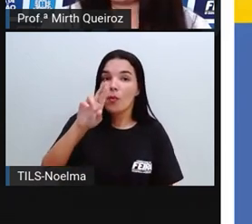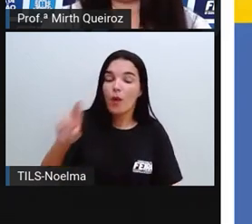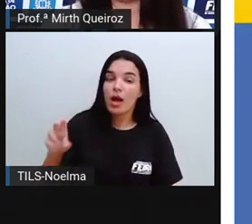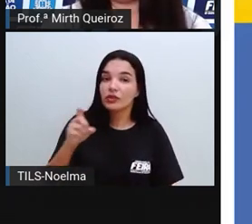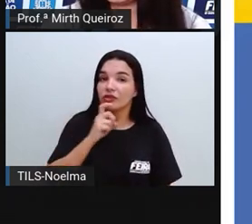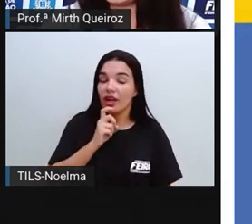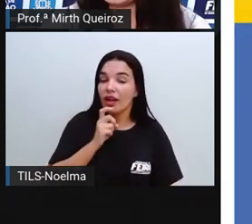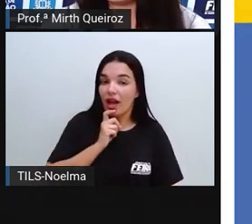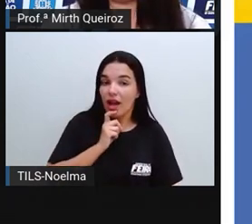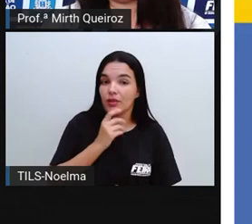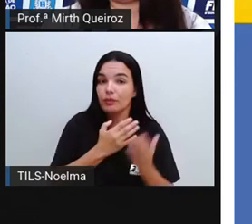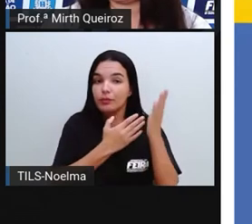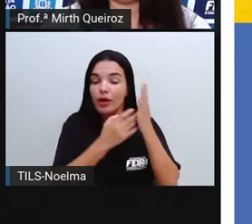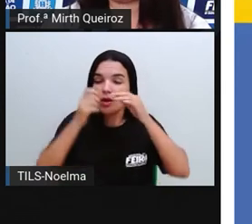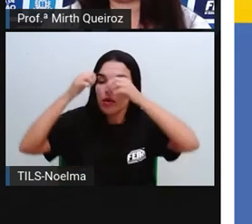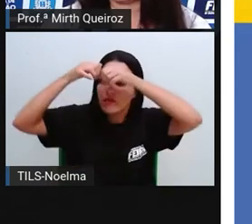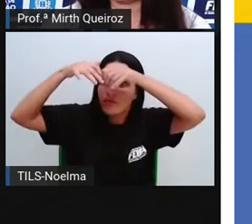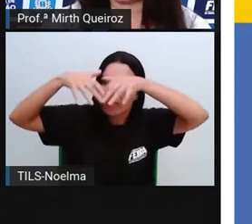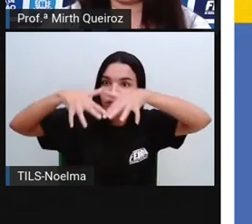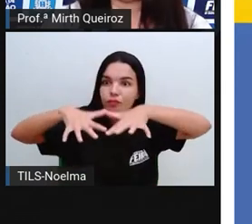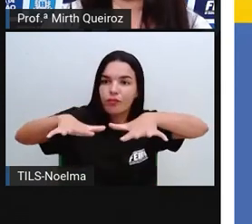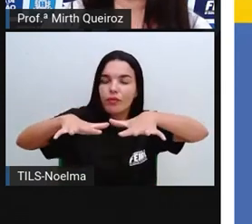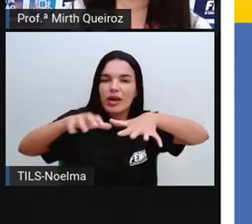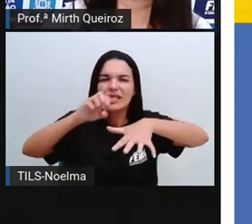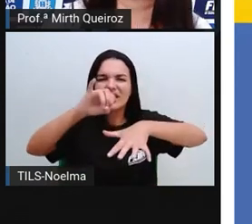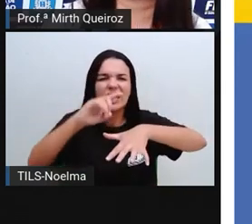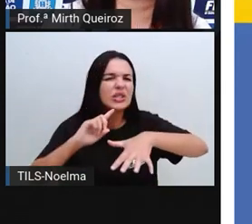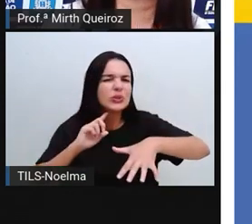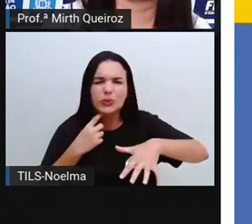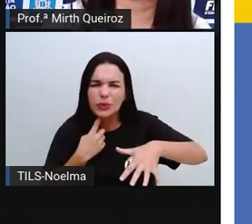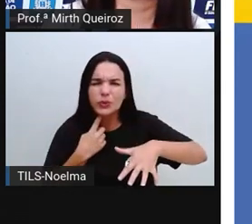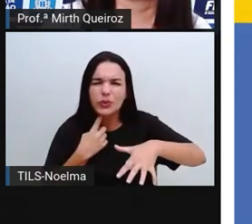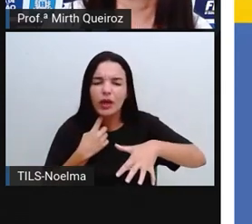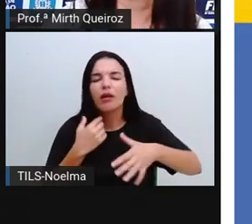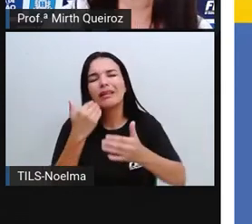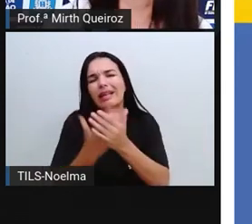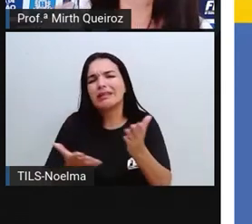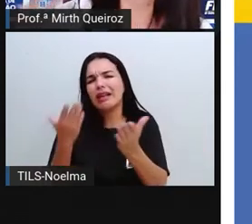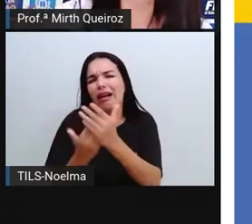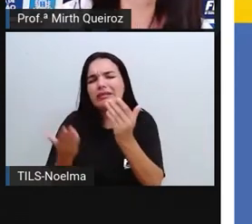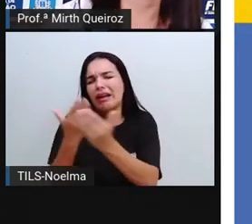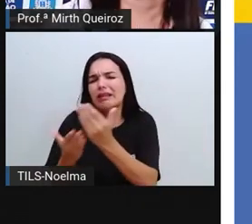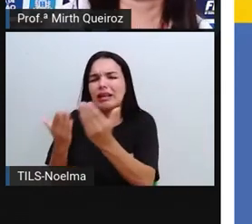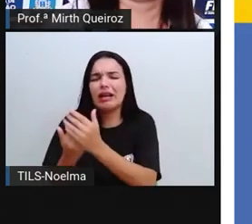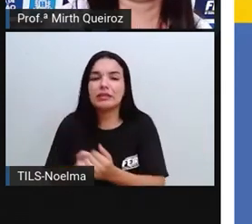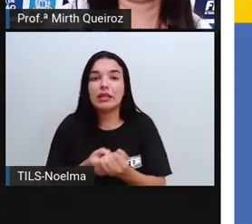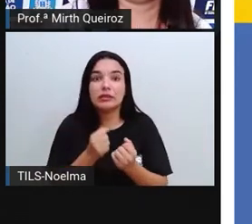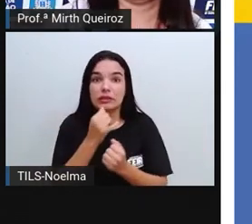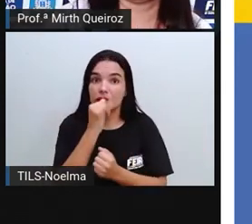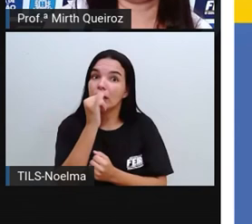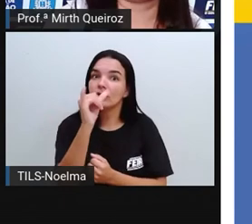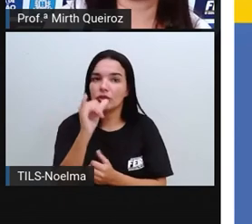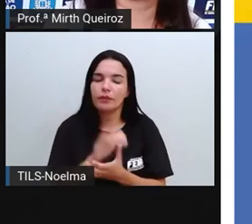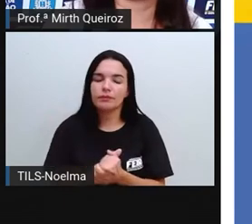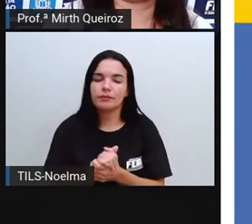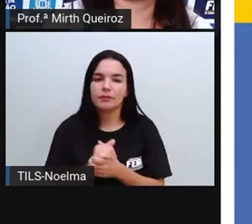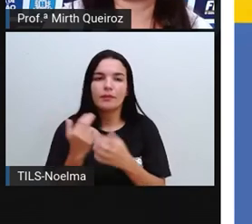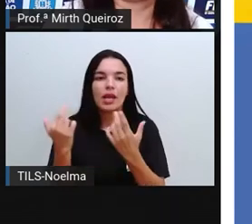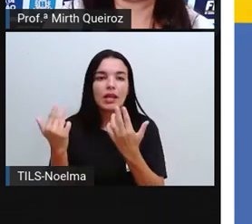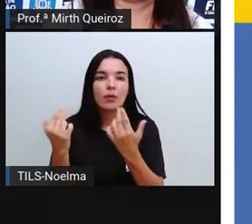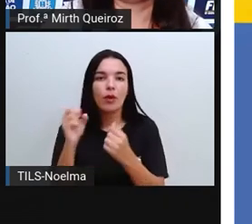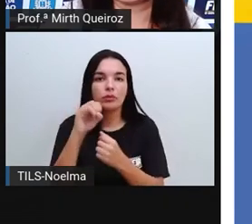estiverem sujos, eles vão consumir aí mais energia. A mesma coisa acontece quando você liga o ar